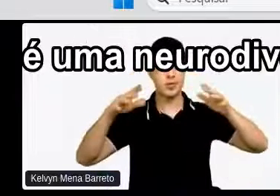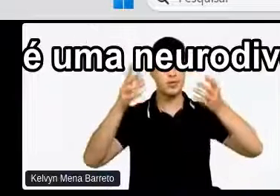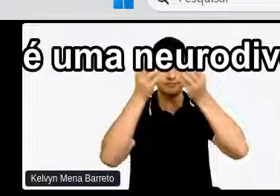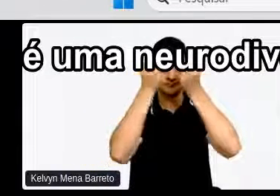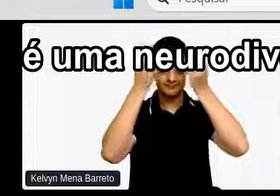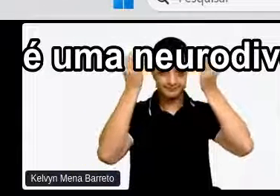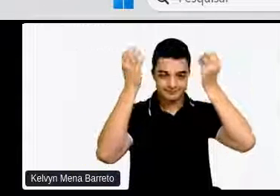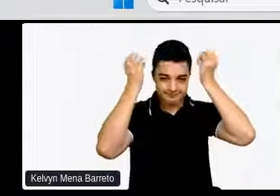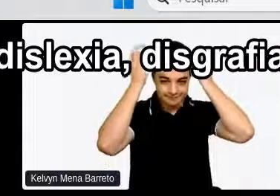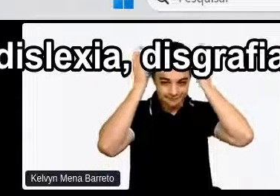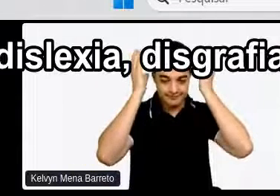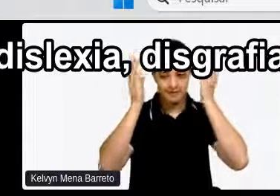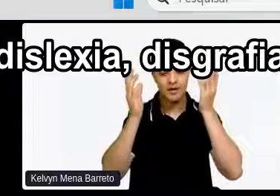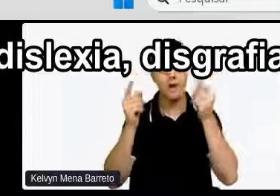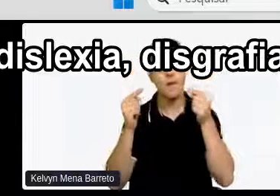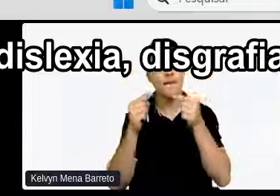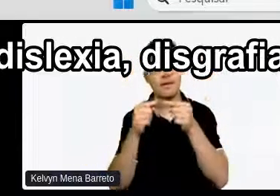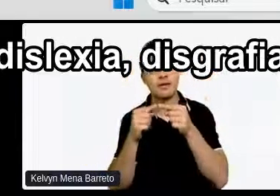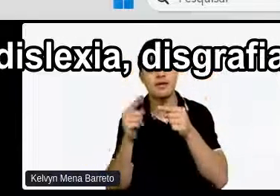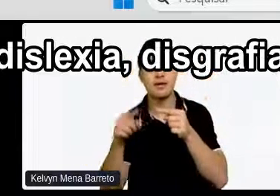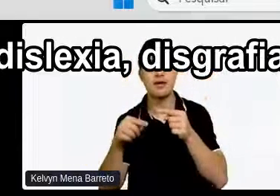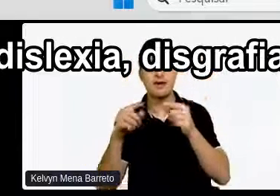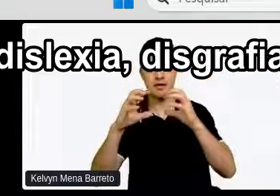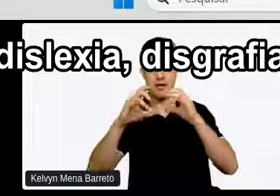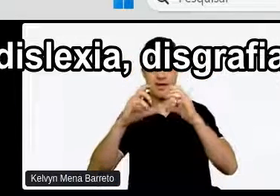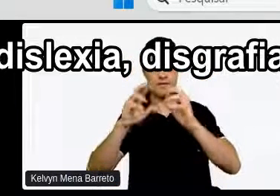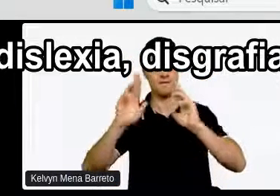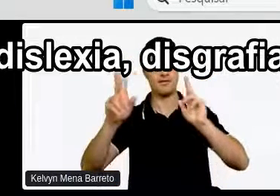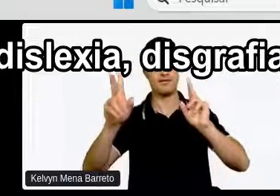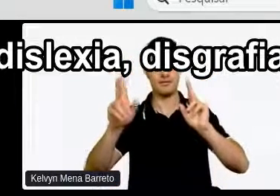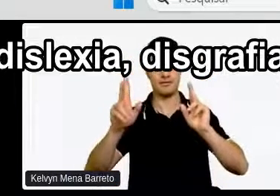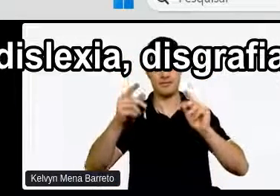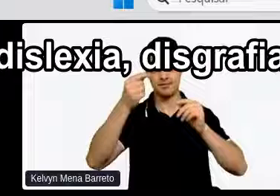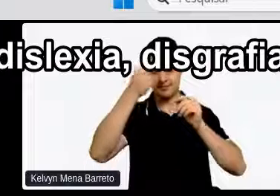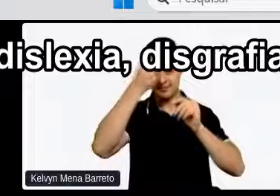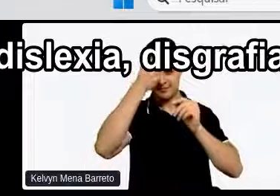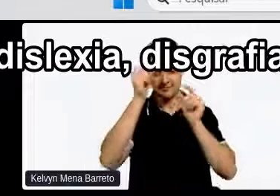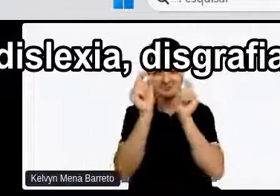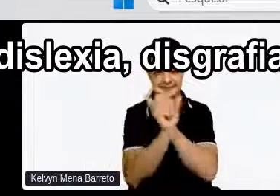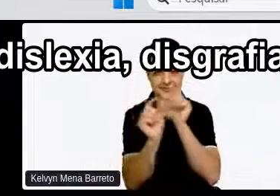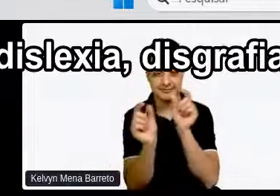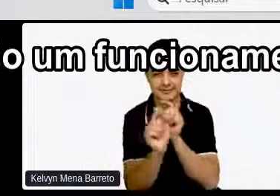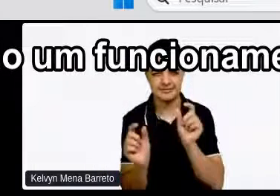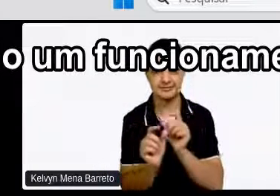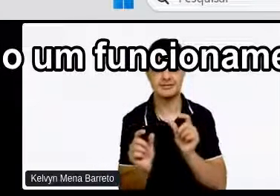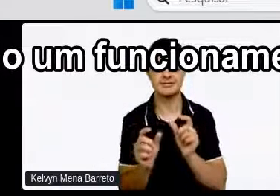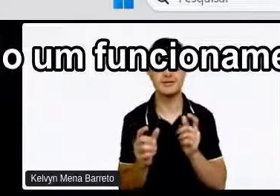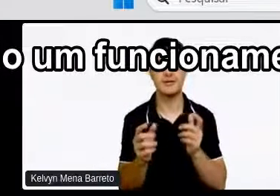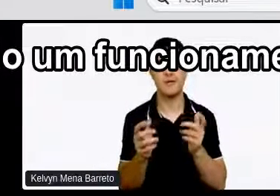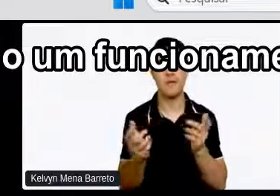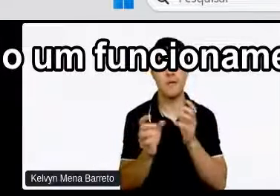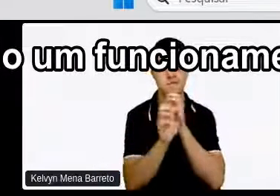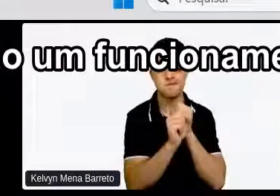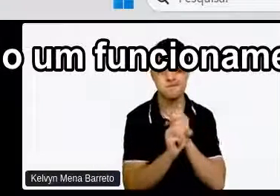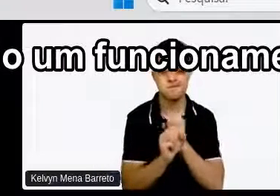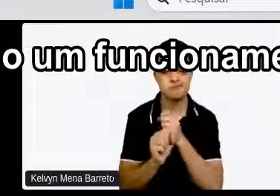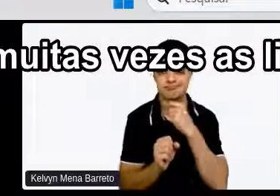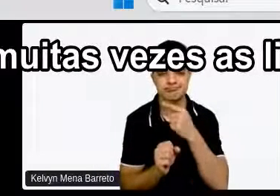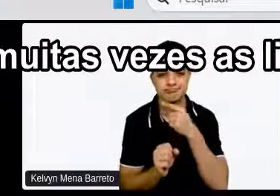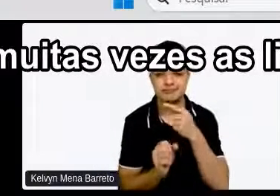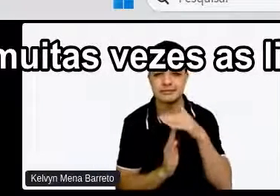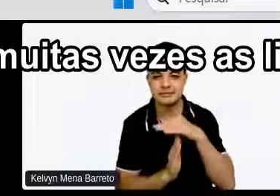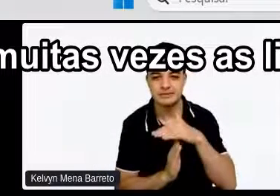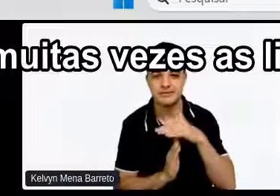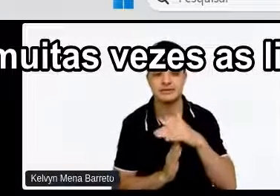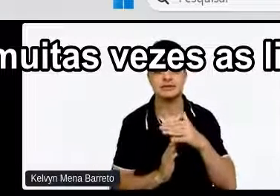neurodivergência Também Descalculia Dislexia Disgrafia Altas habilidades Superdotação São um funcionamento Neurodivergente